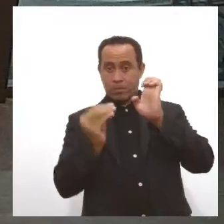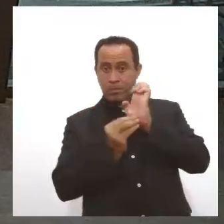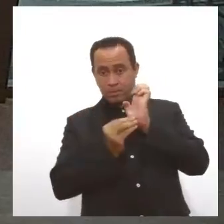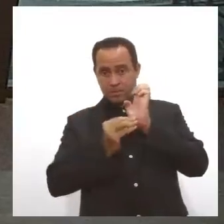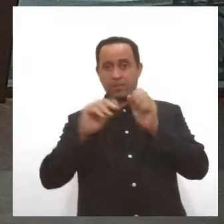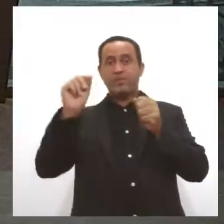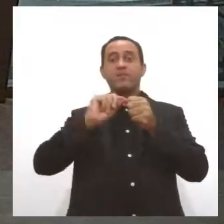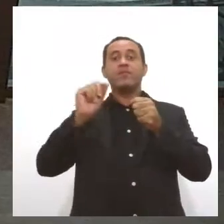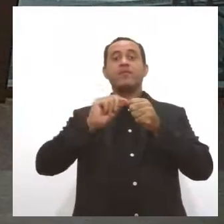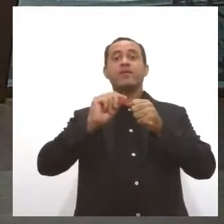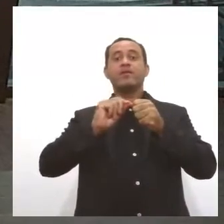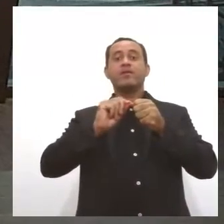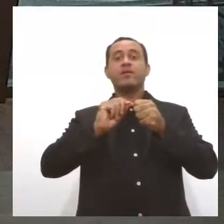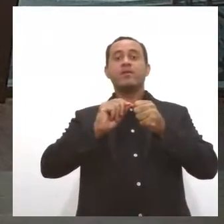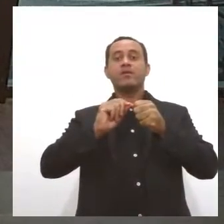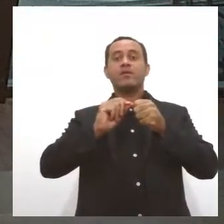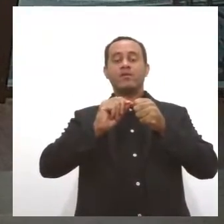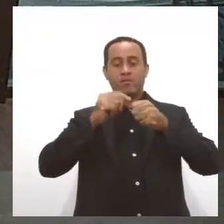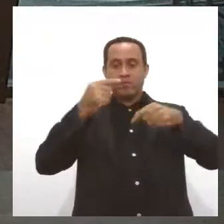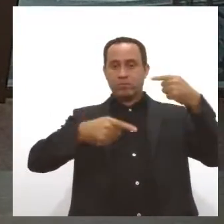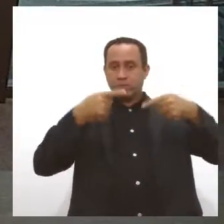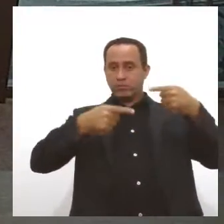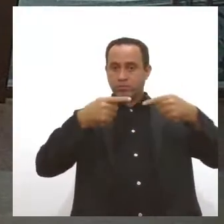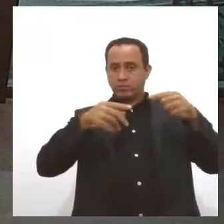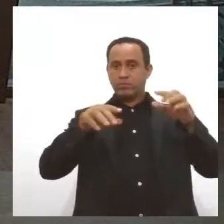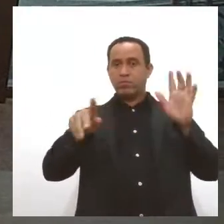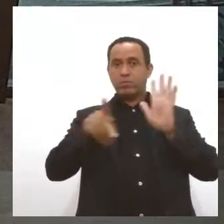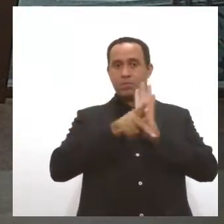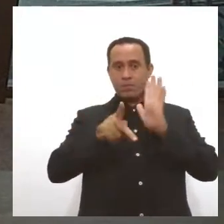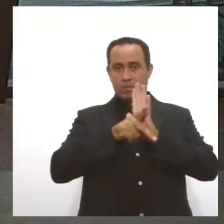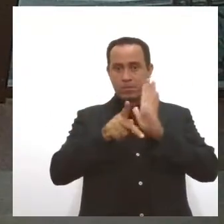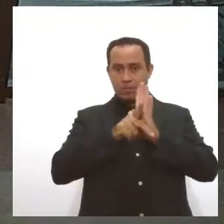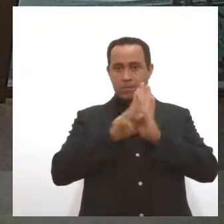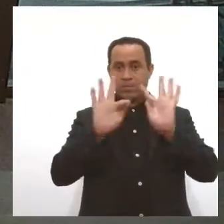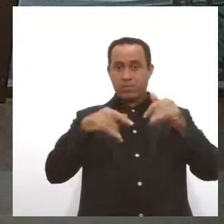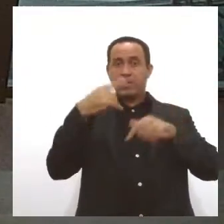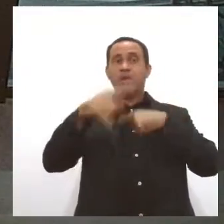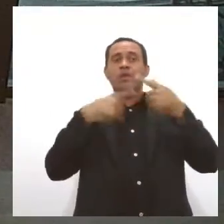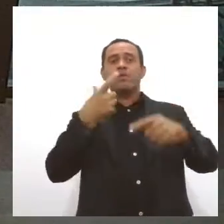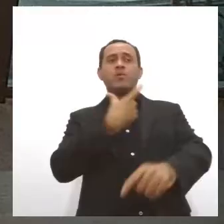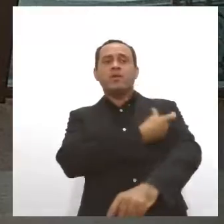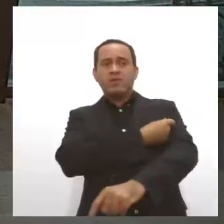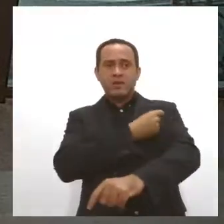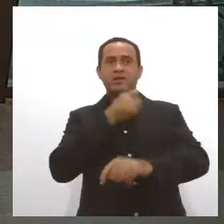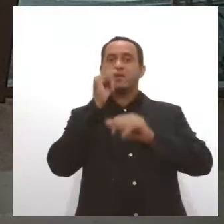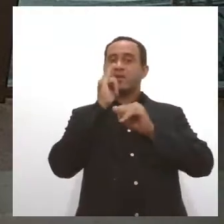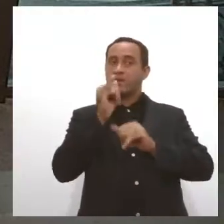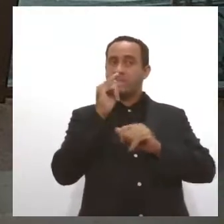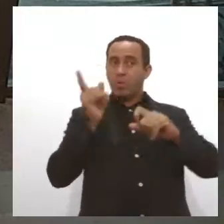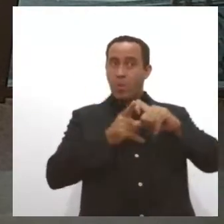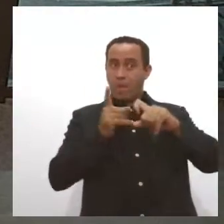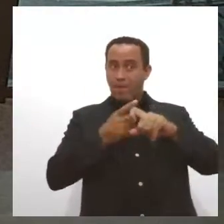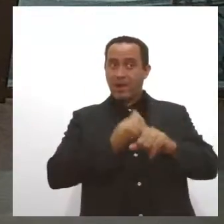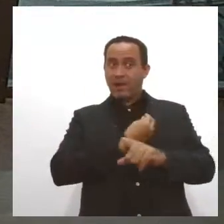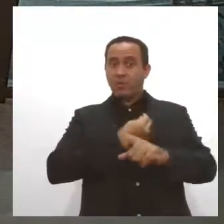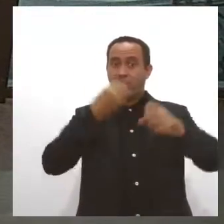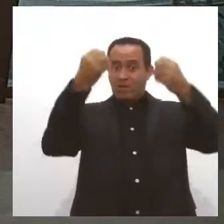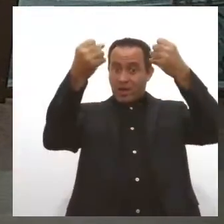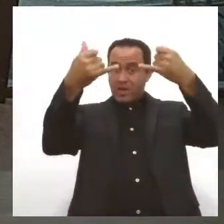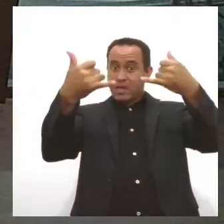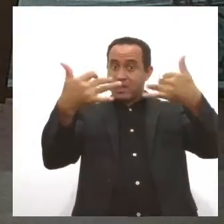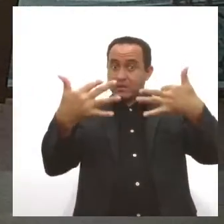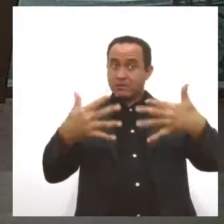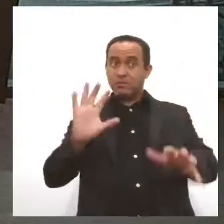cria a Polícia Penal. Nós vamos falar de imunidade pós-vacino, especialista estará junto comigo aqui ao vivo pra falar sobre esse